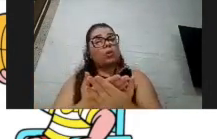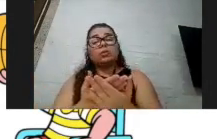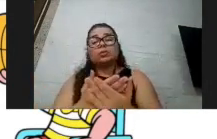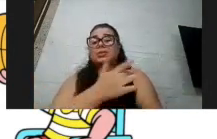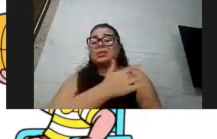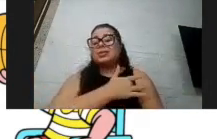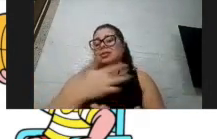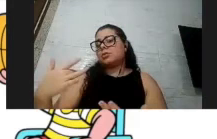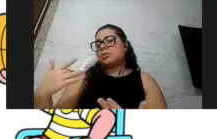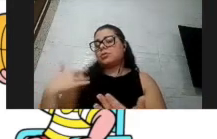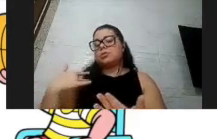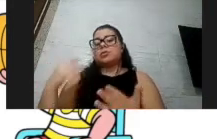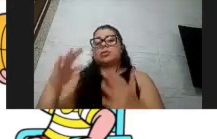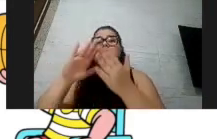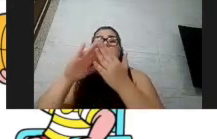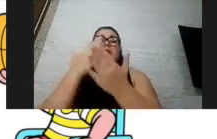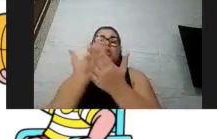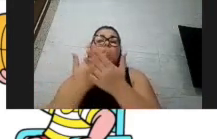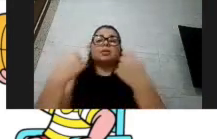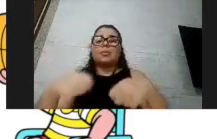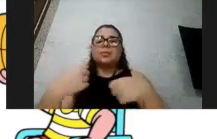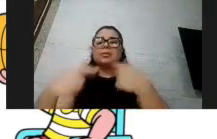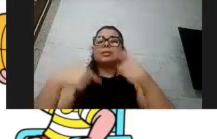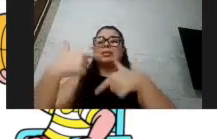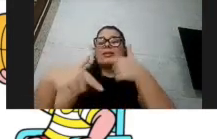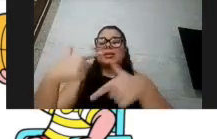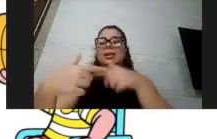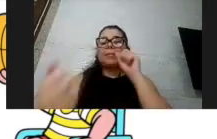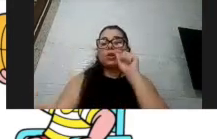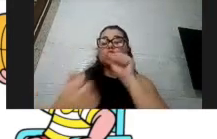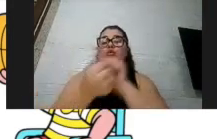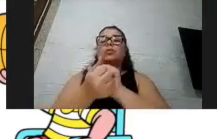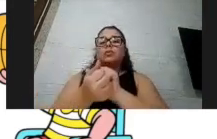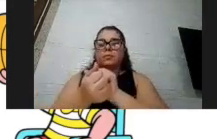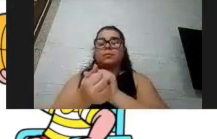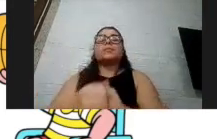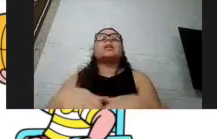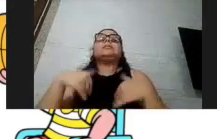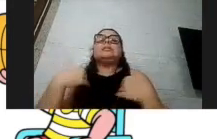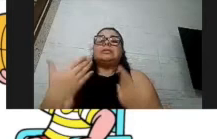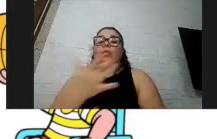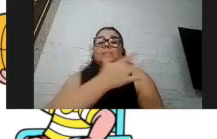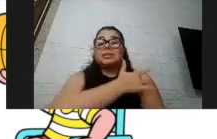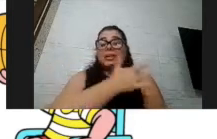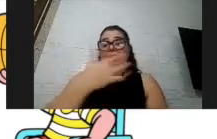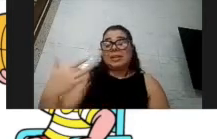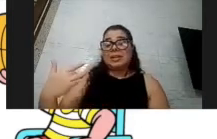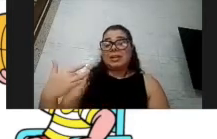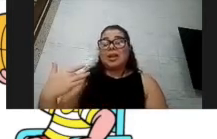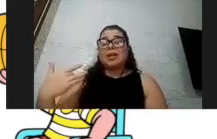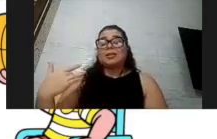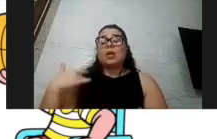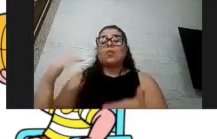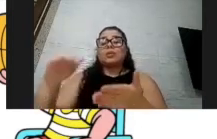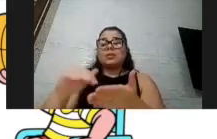educação precisam trabalhar juntos, né, então Secretaria de Saúde disponibilizando dados e educação